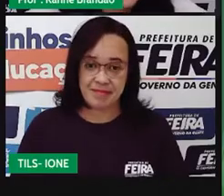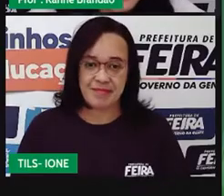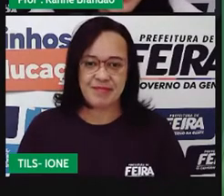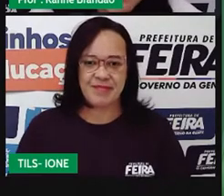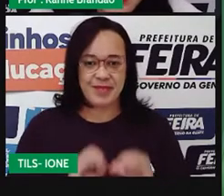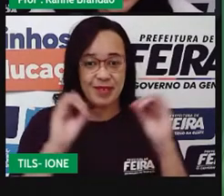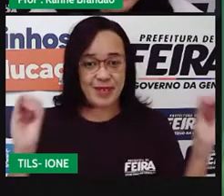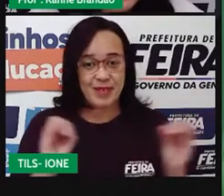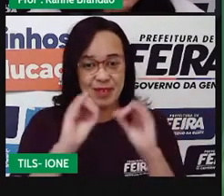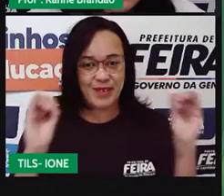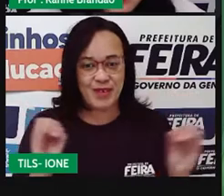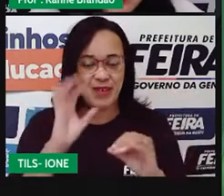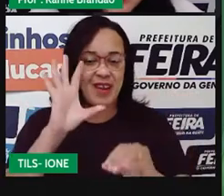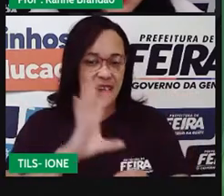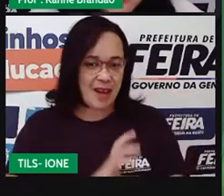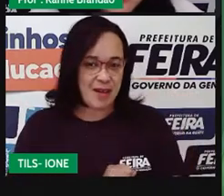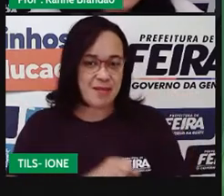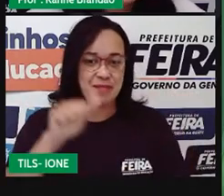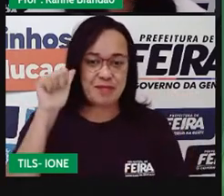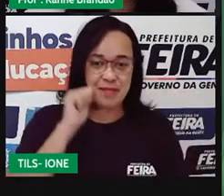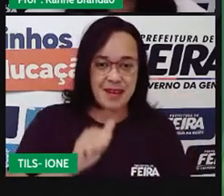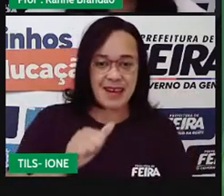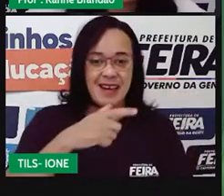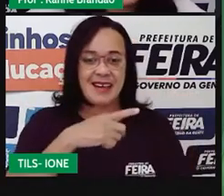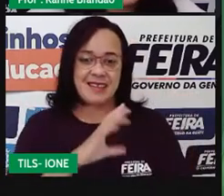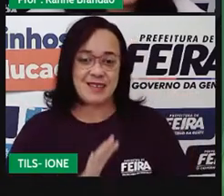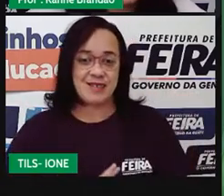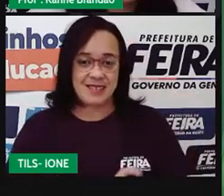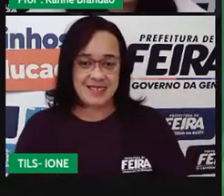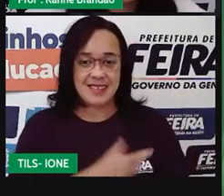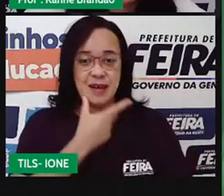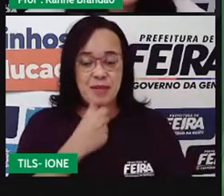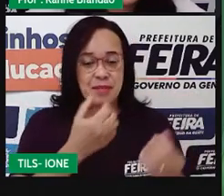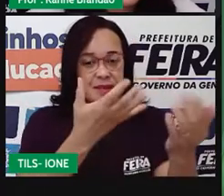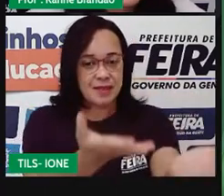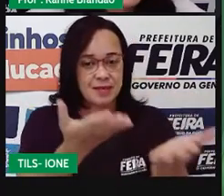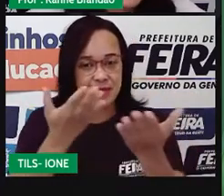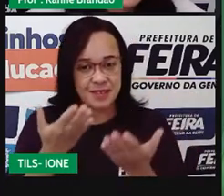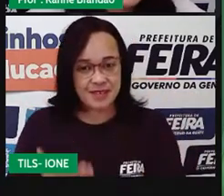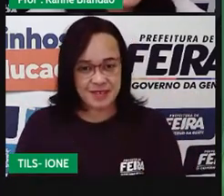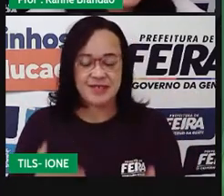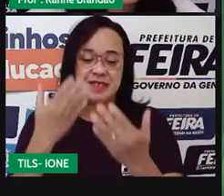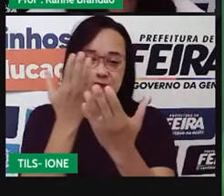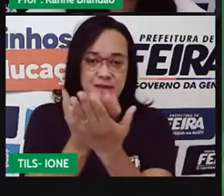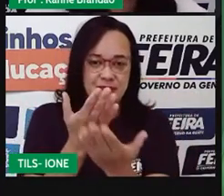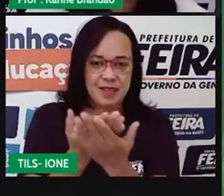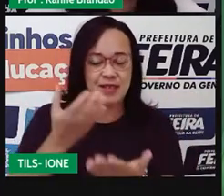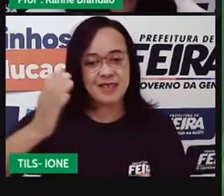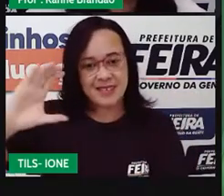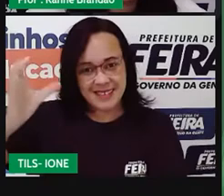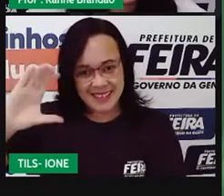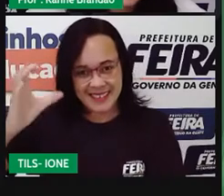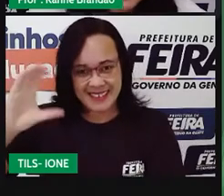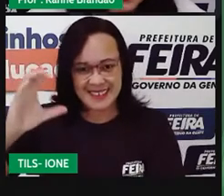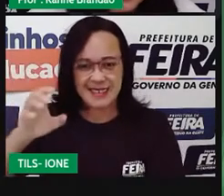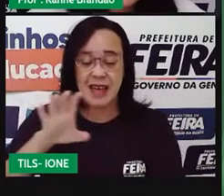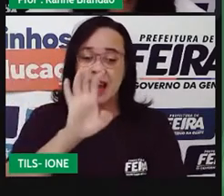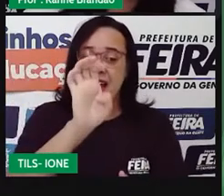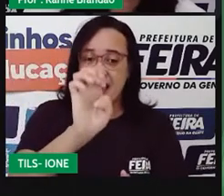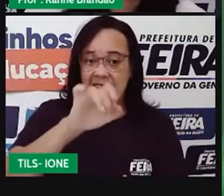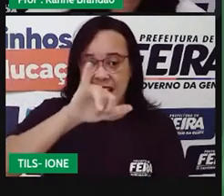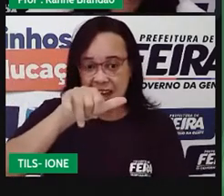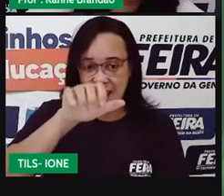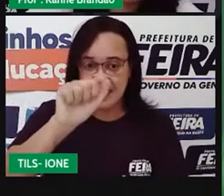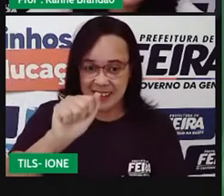Olá, amados e amadas, bem-vindos a mais uma aula de ciências, aula da EJA,